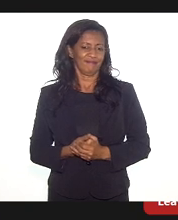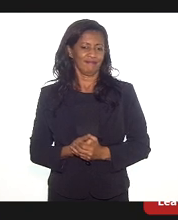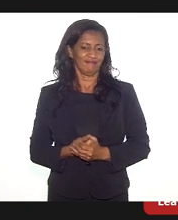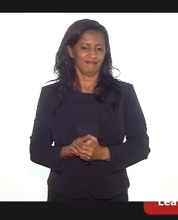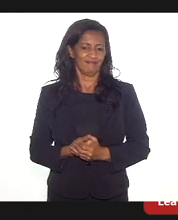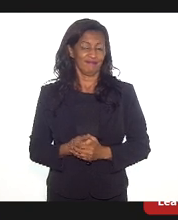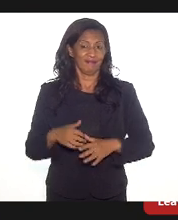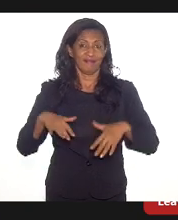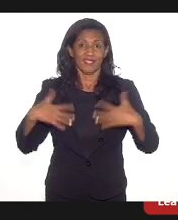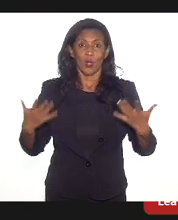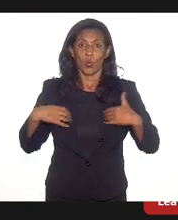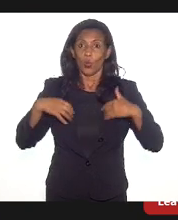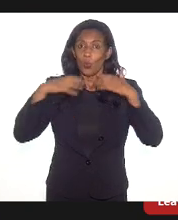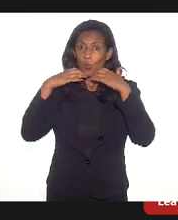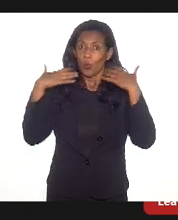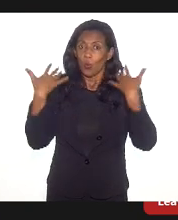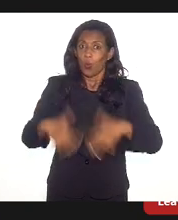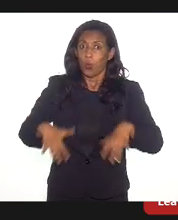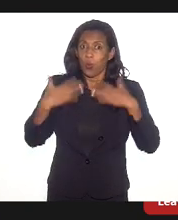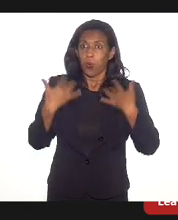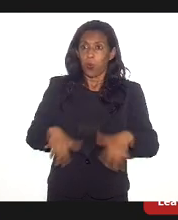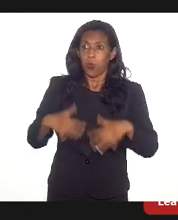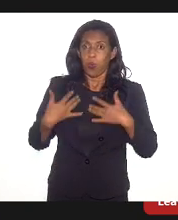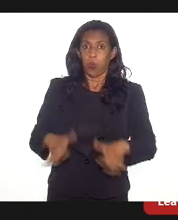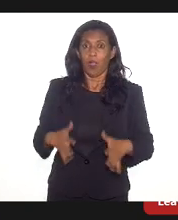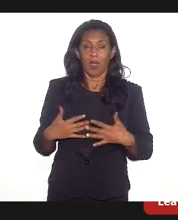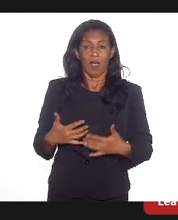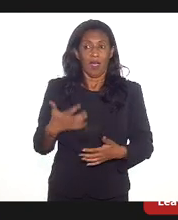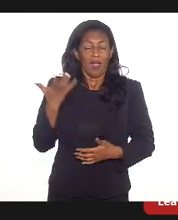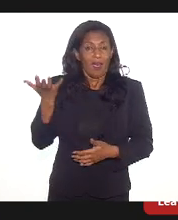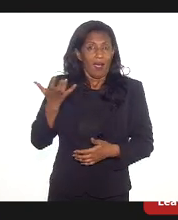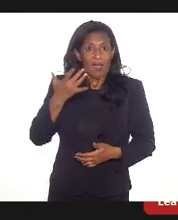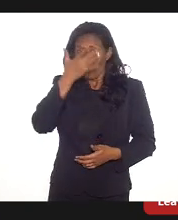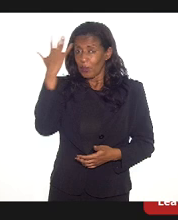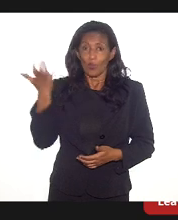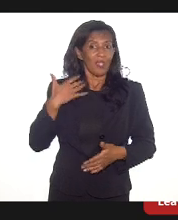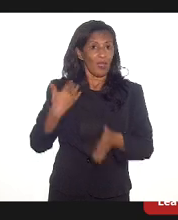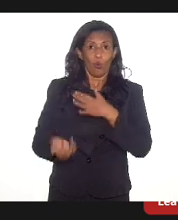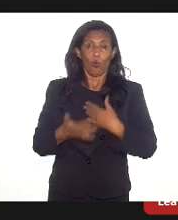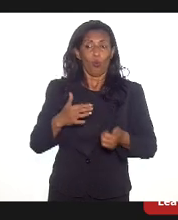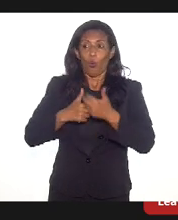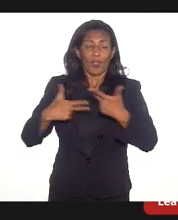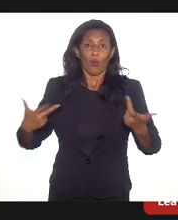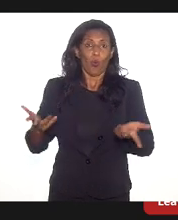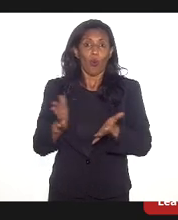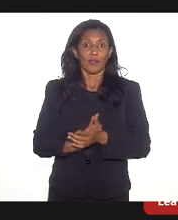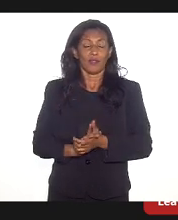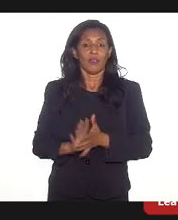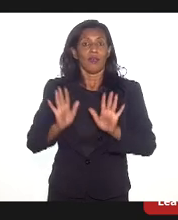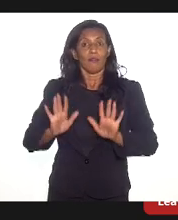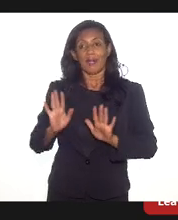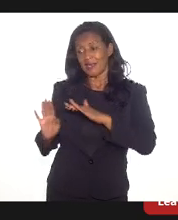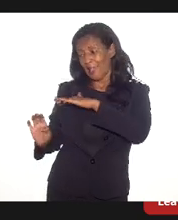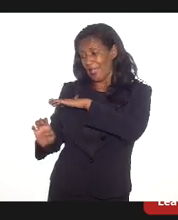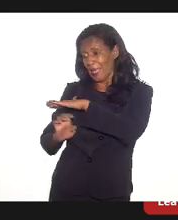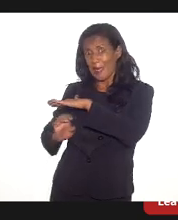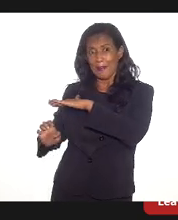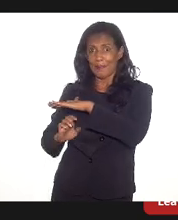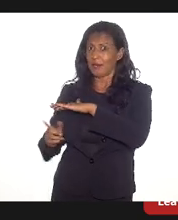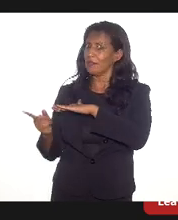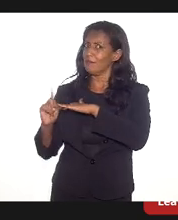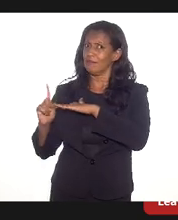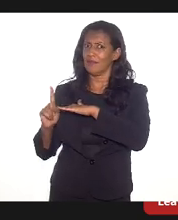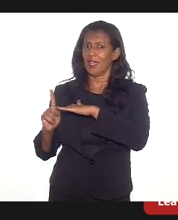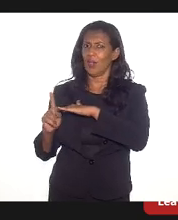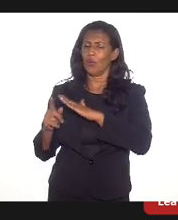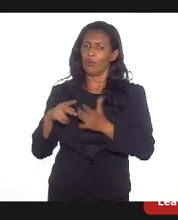então, o desespero das pessoas é tão grande que, evidentemente, as pessoas querem trabalhar em qualquer coisa, mas o empregador quer um perfil específico para aquela